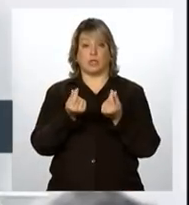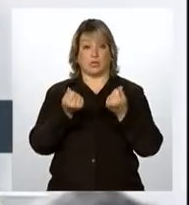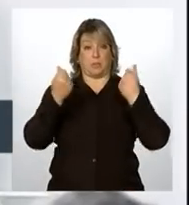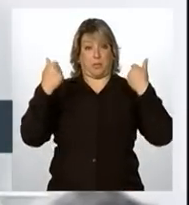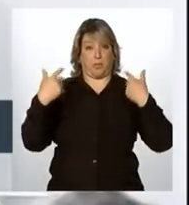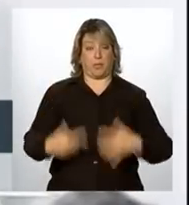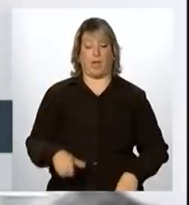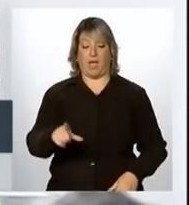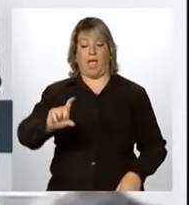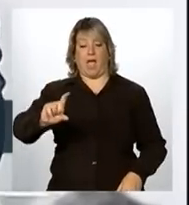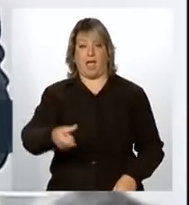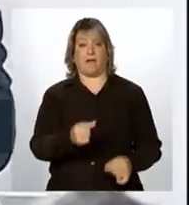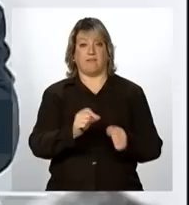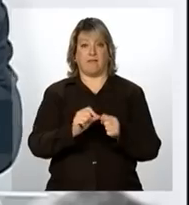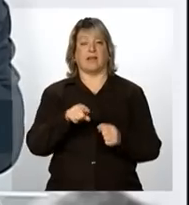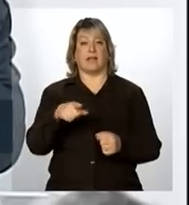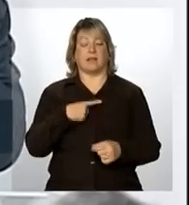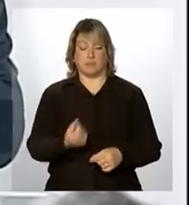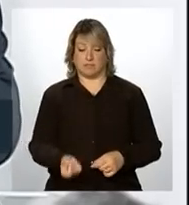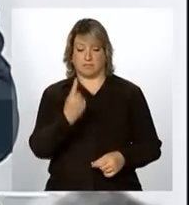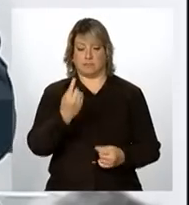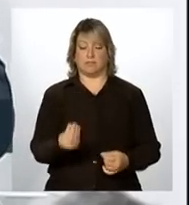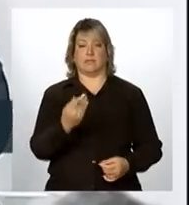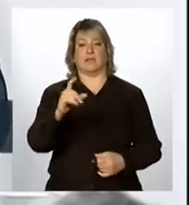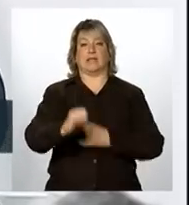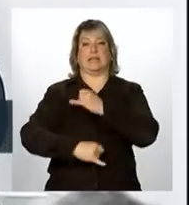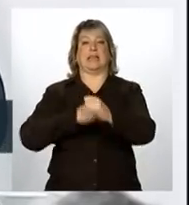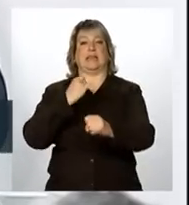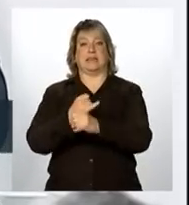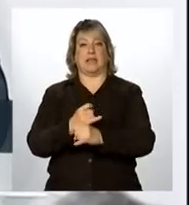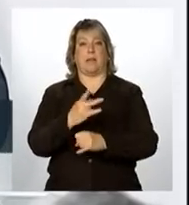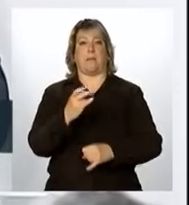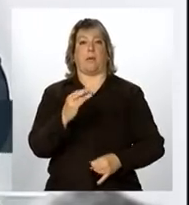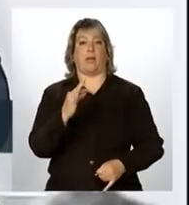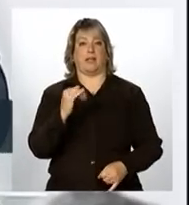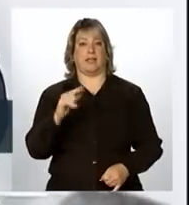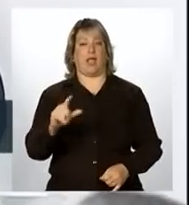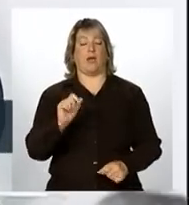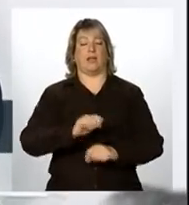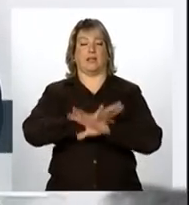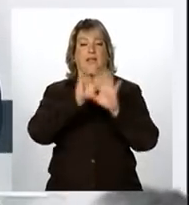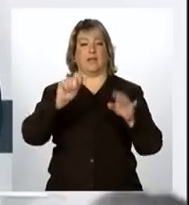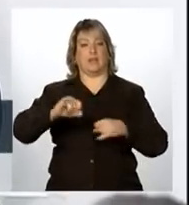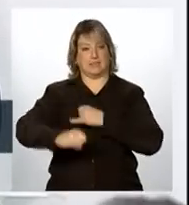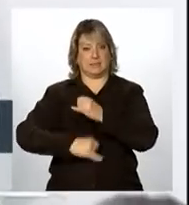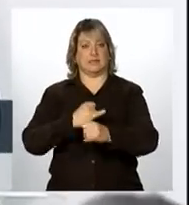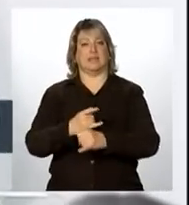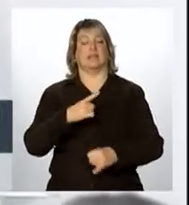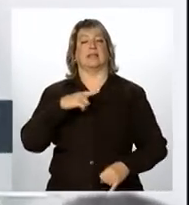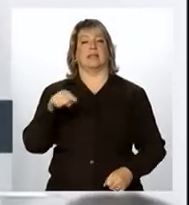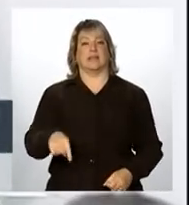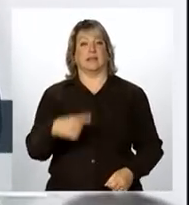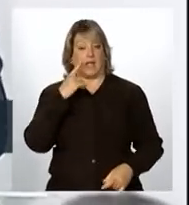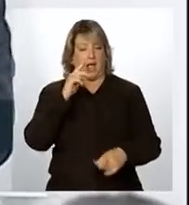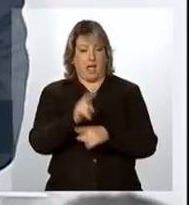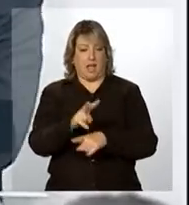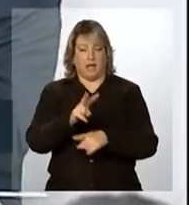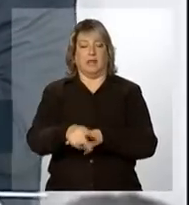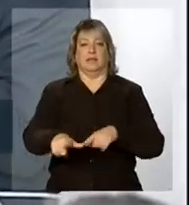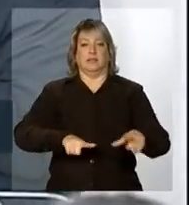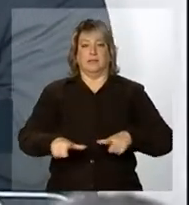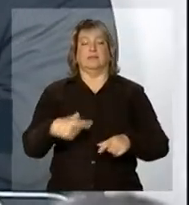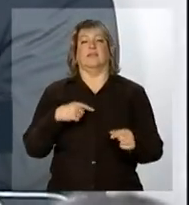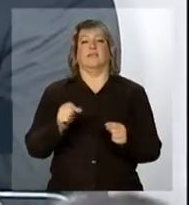pelo cartão aparece no portal da transparência. Portanto, a fiscalização, o acompanhamento da ação é